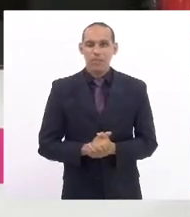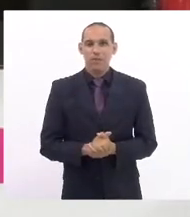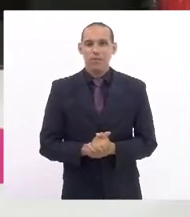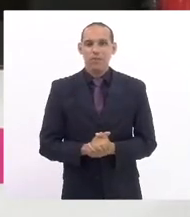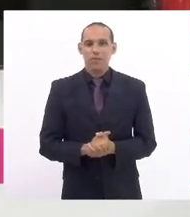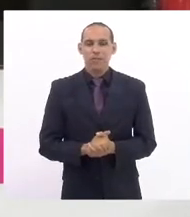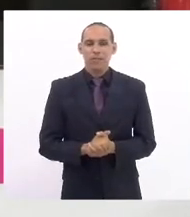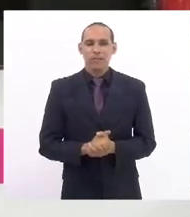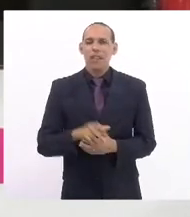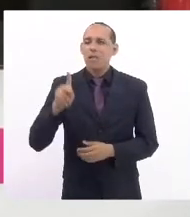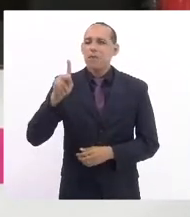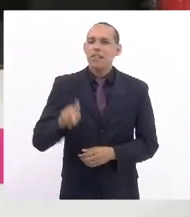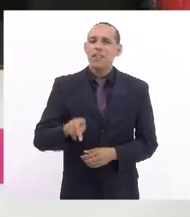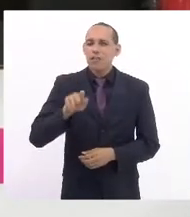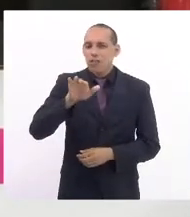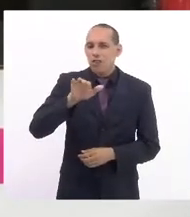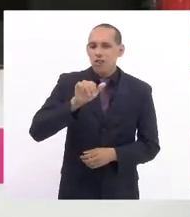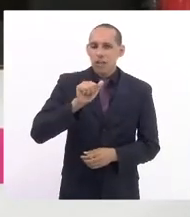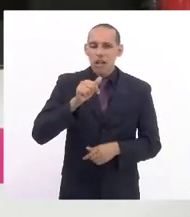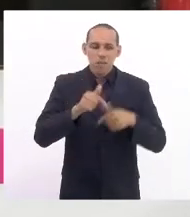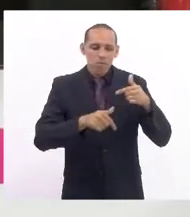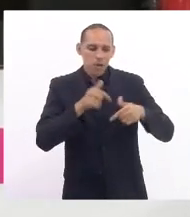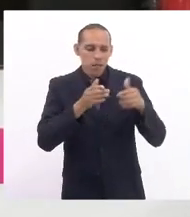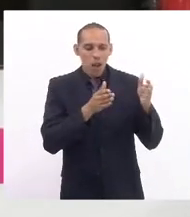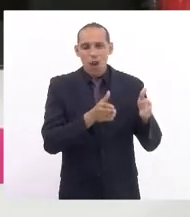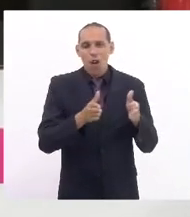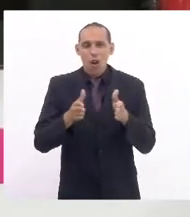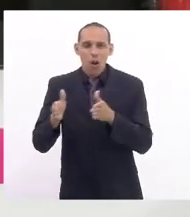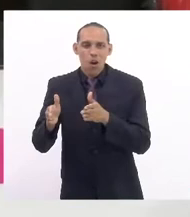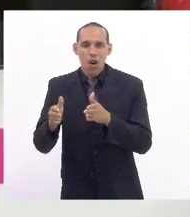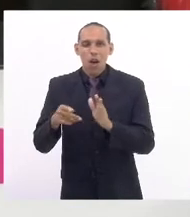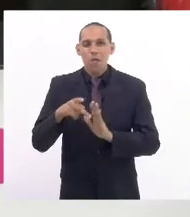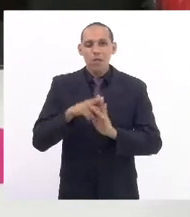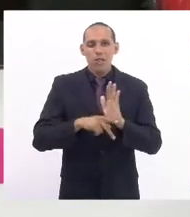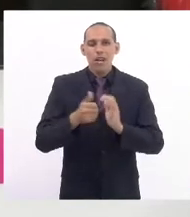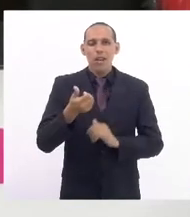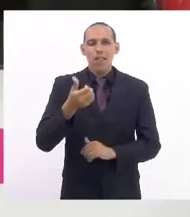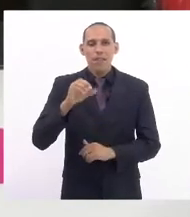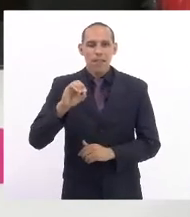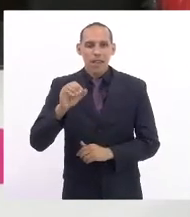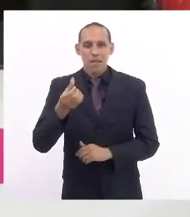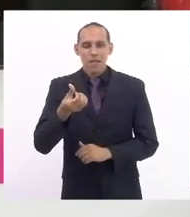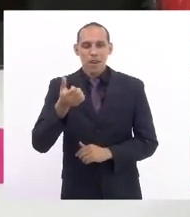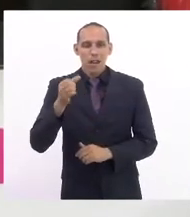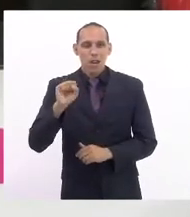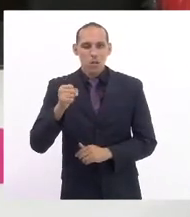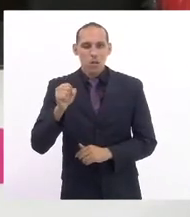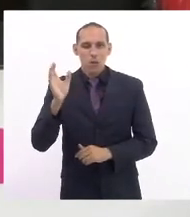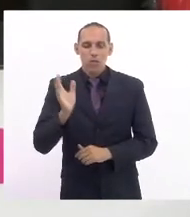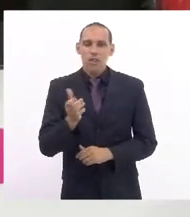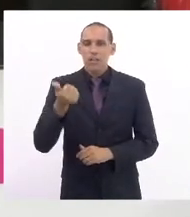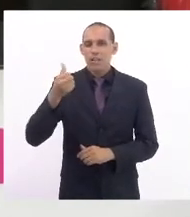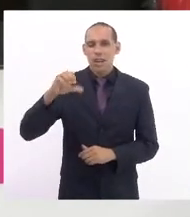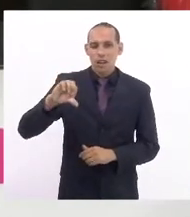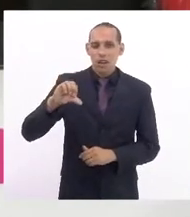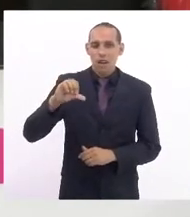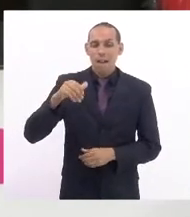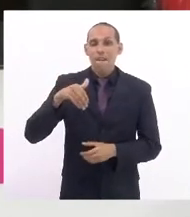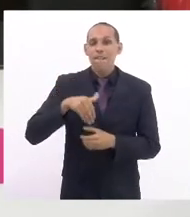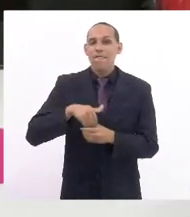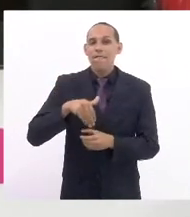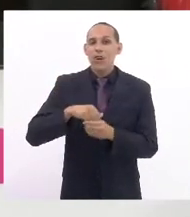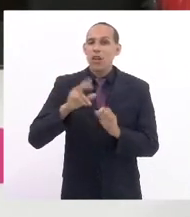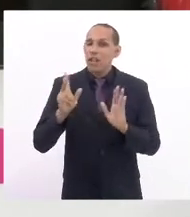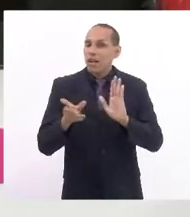A presidência chama os trabalhos à ordem no projeto 1068-2019 voto para votar as